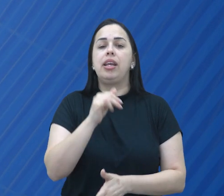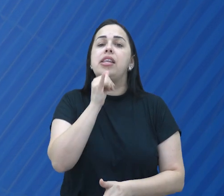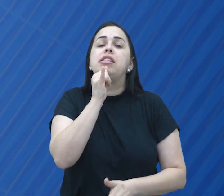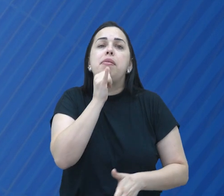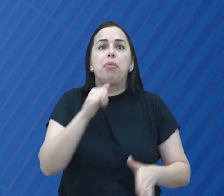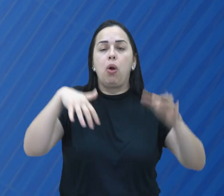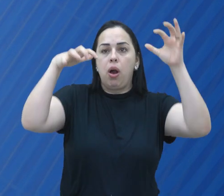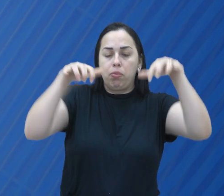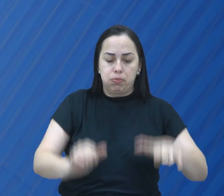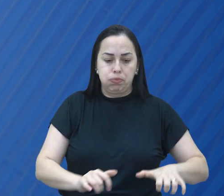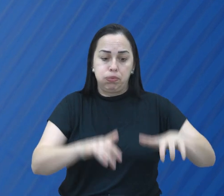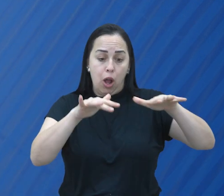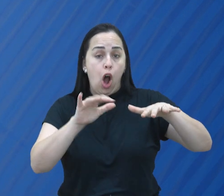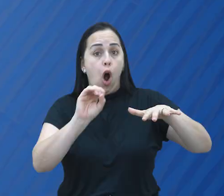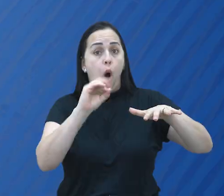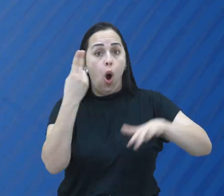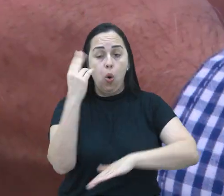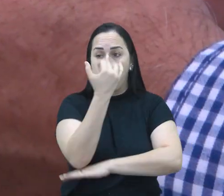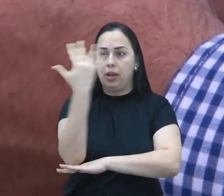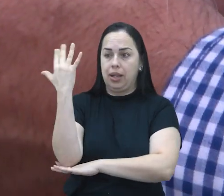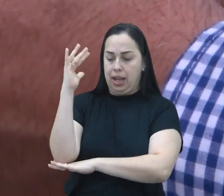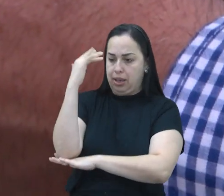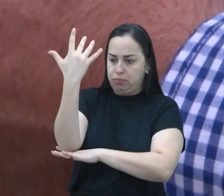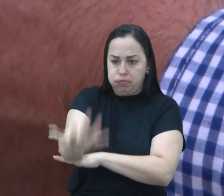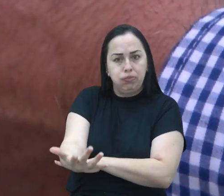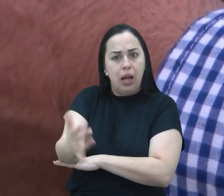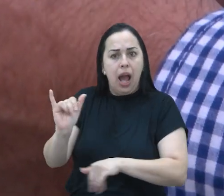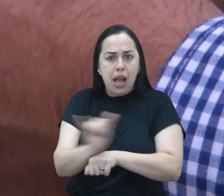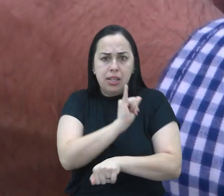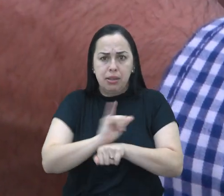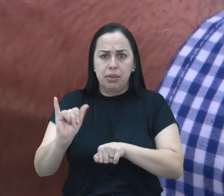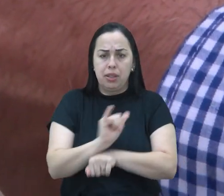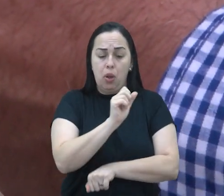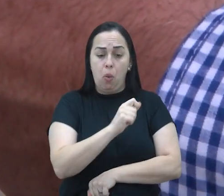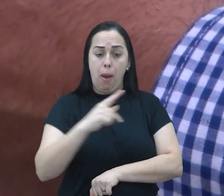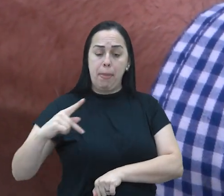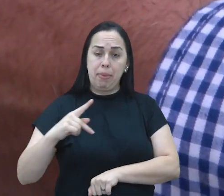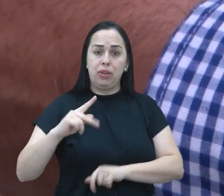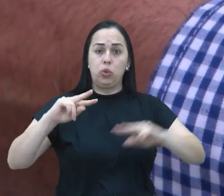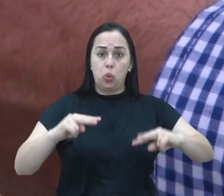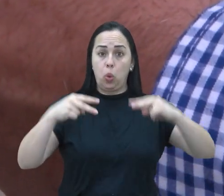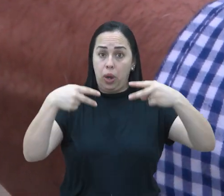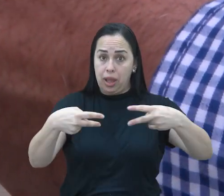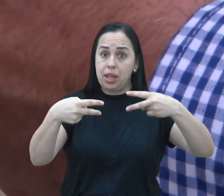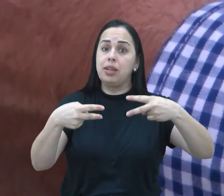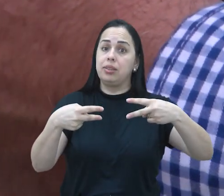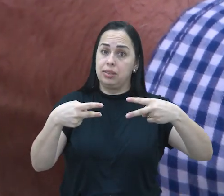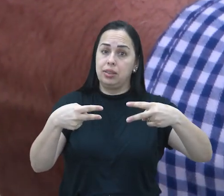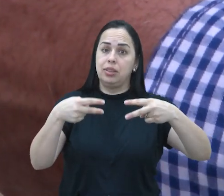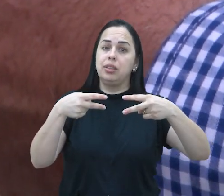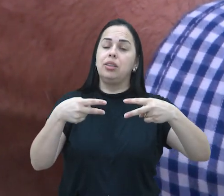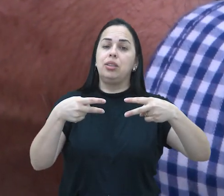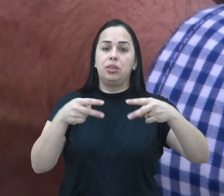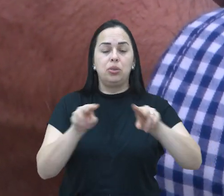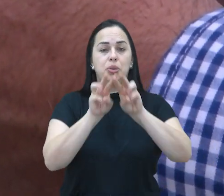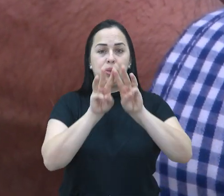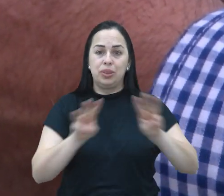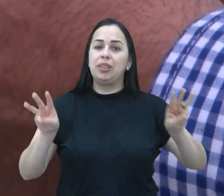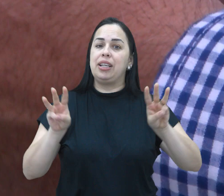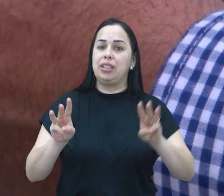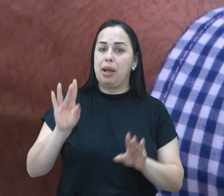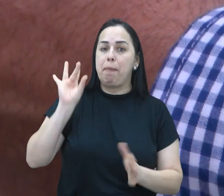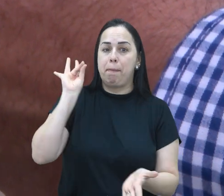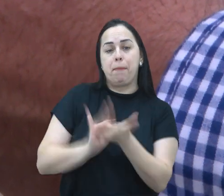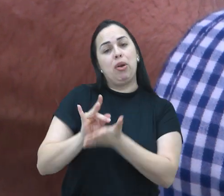como alagamentos e quedas de árvores. A ferramenta poderá ser acessada a partir de um link disponibilizado nos canais